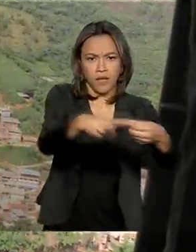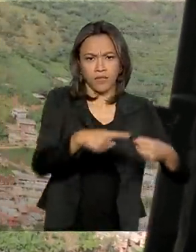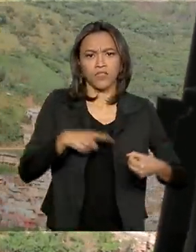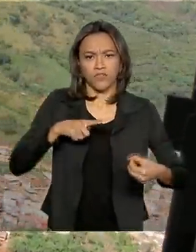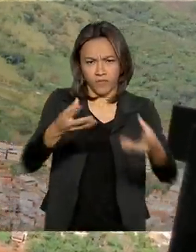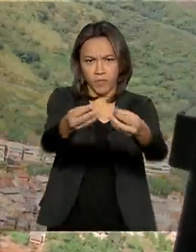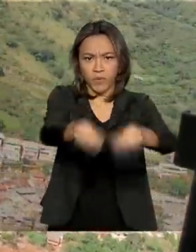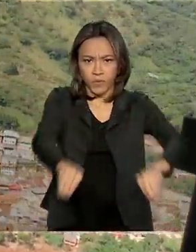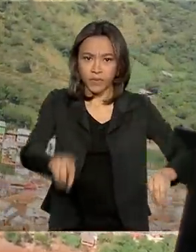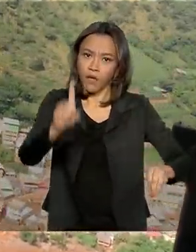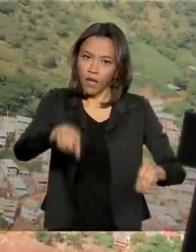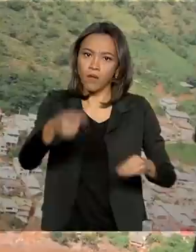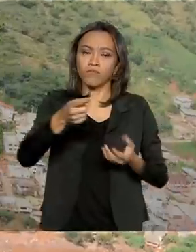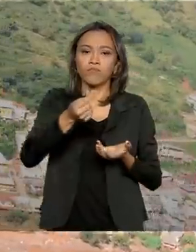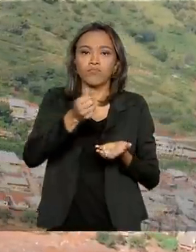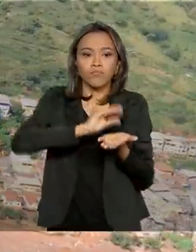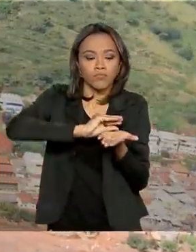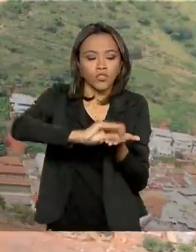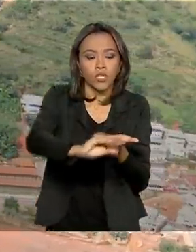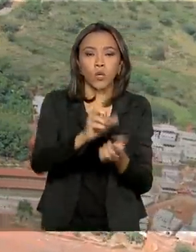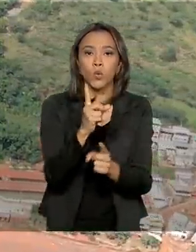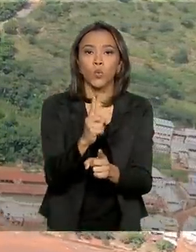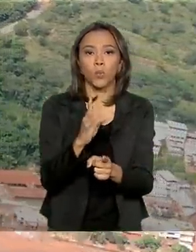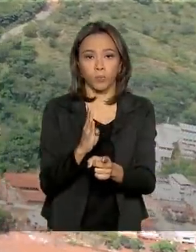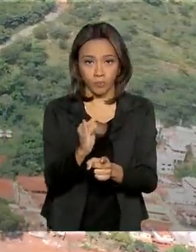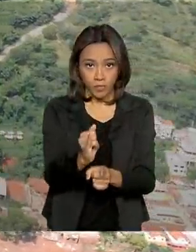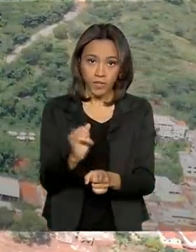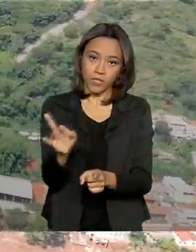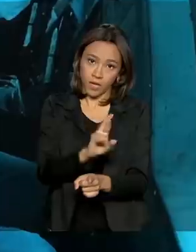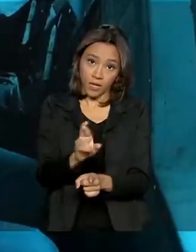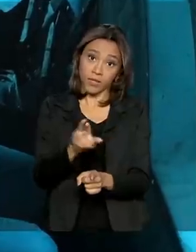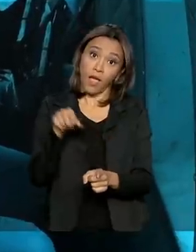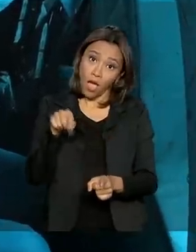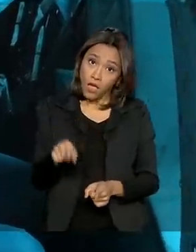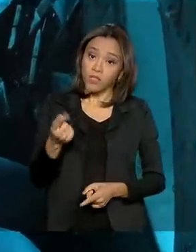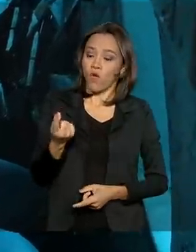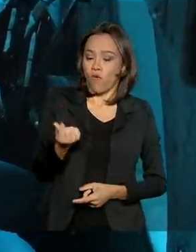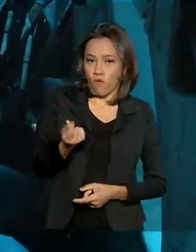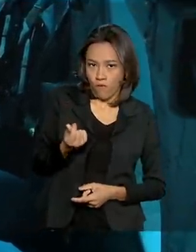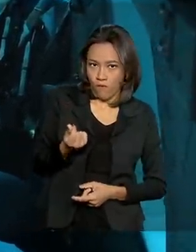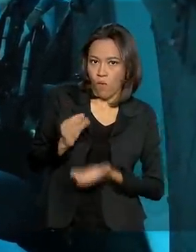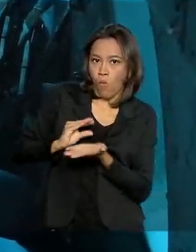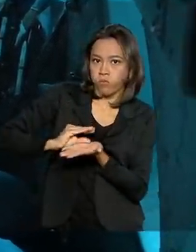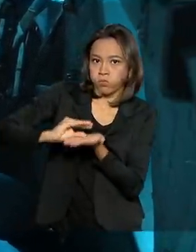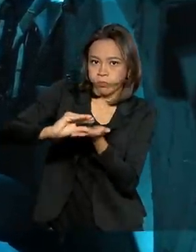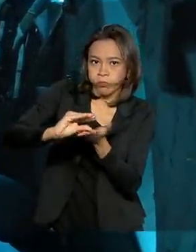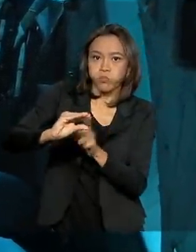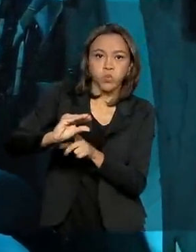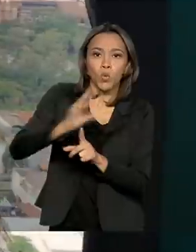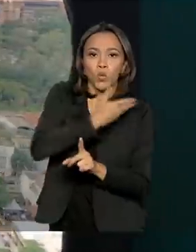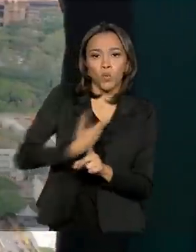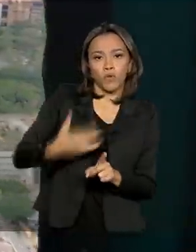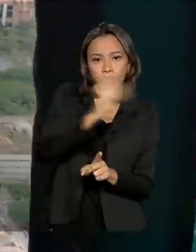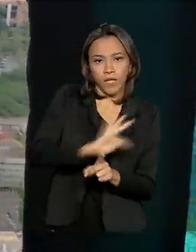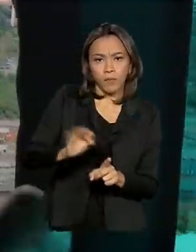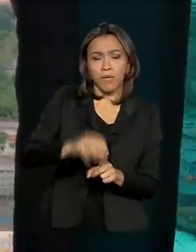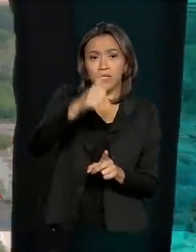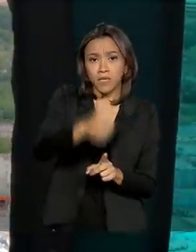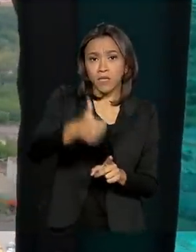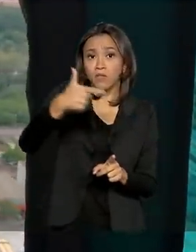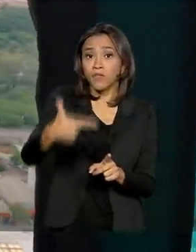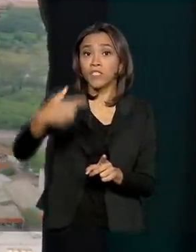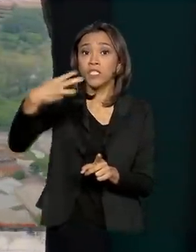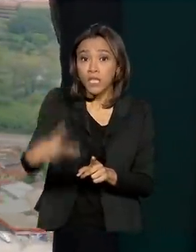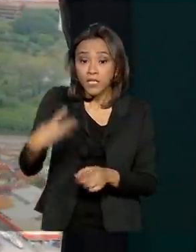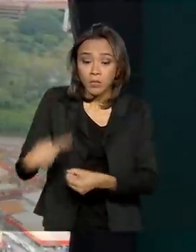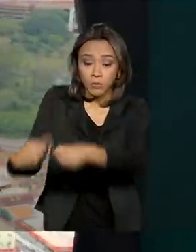também em forma de dinheiro, um bilhão de reais. Esse é o valor que o governo federal liberou para os 123 municípios da região